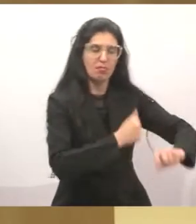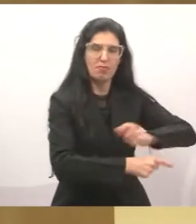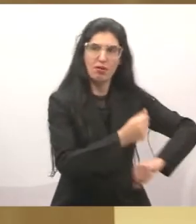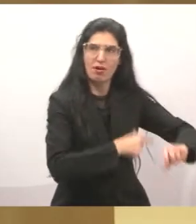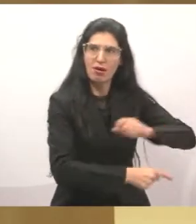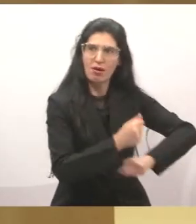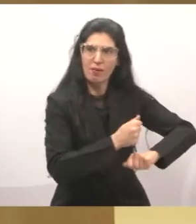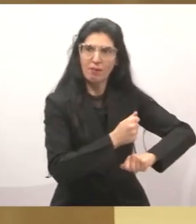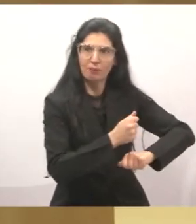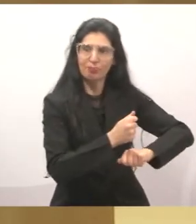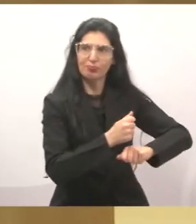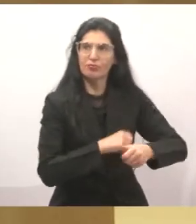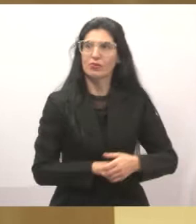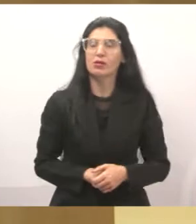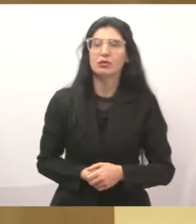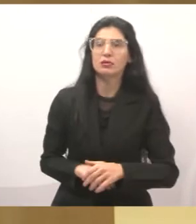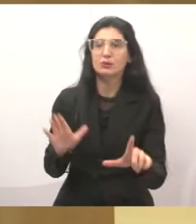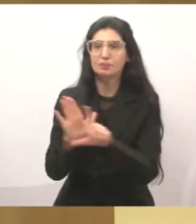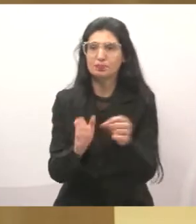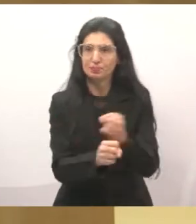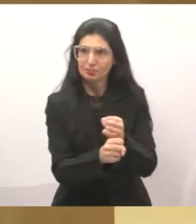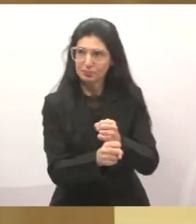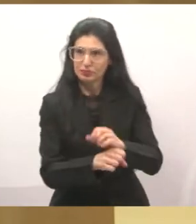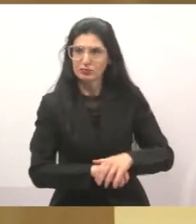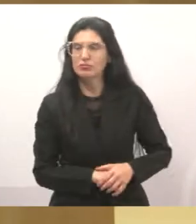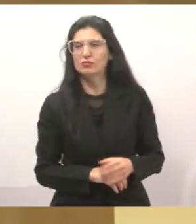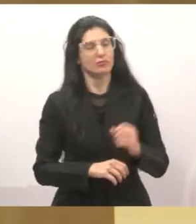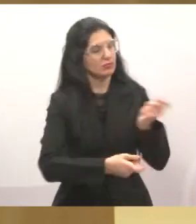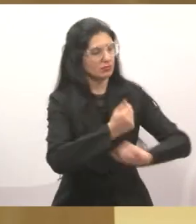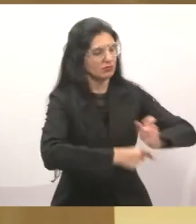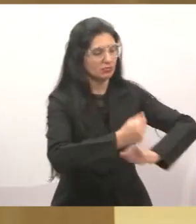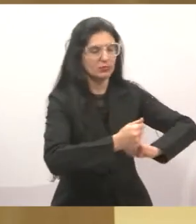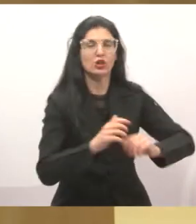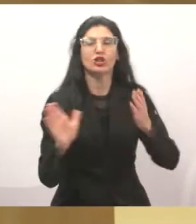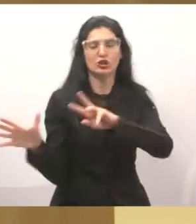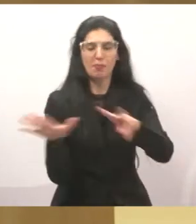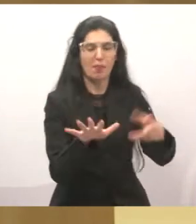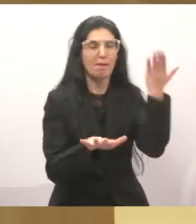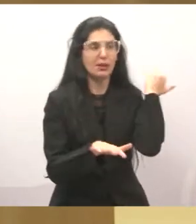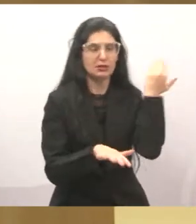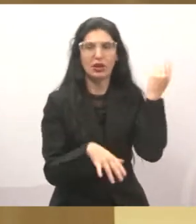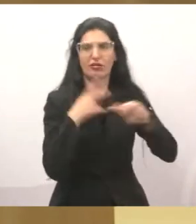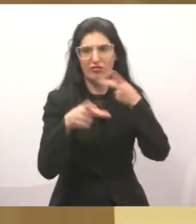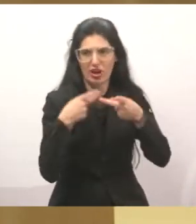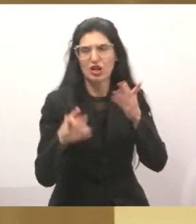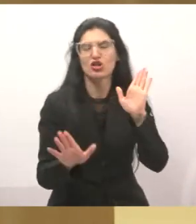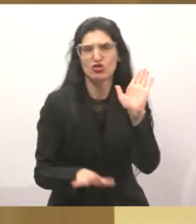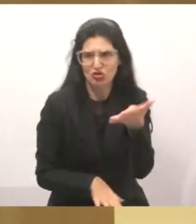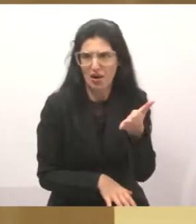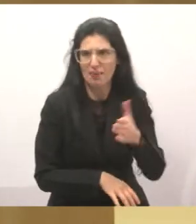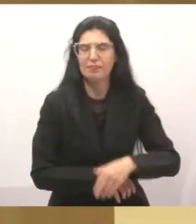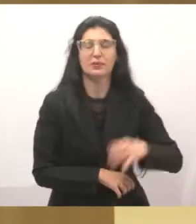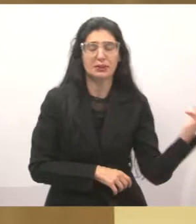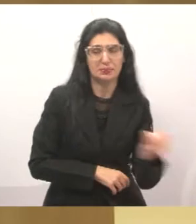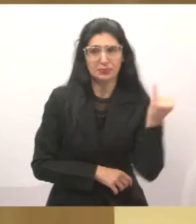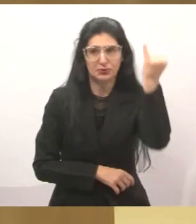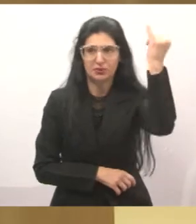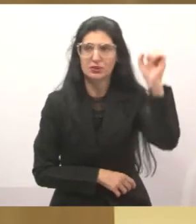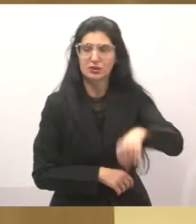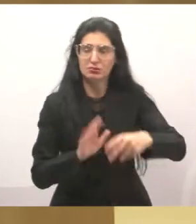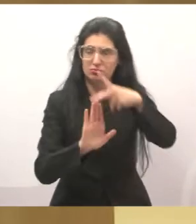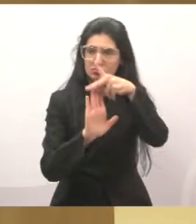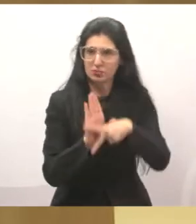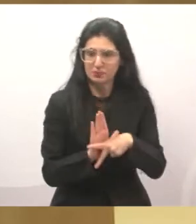tendo em vista que na semana passada eu já tecia alguns comentários. Não deixa de ser uma peça importante, um